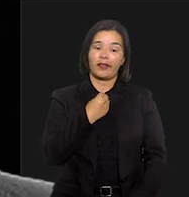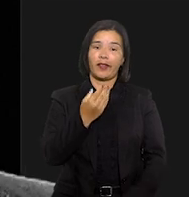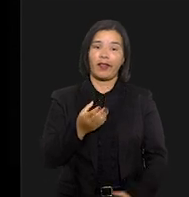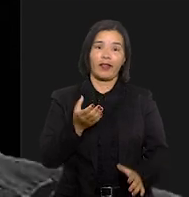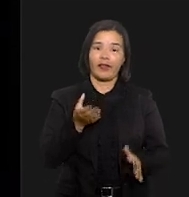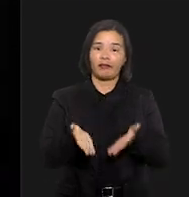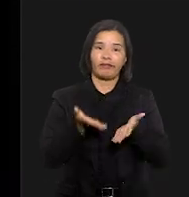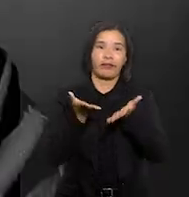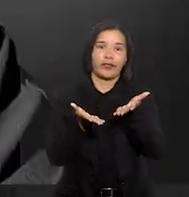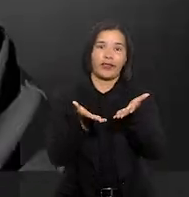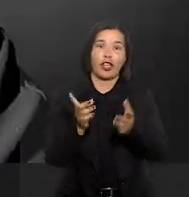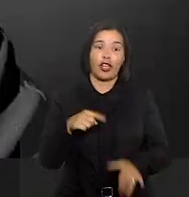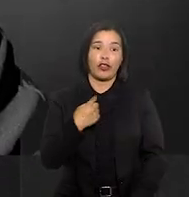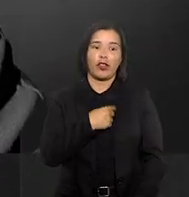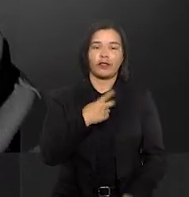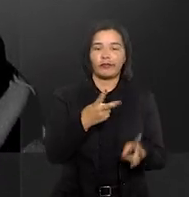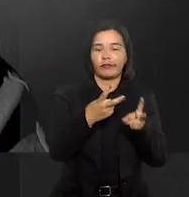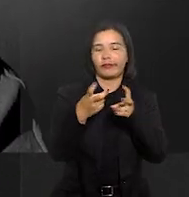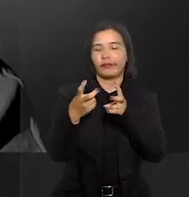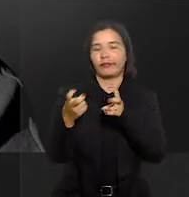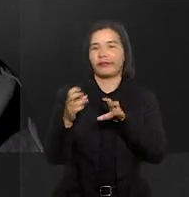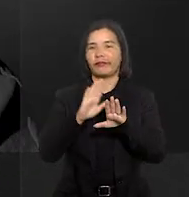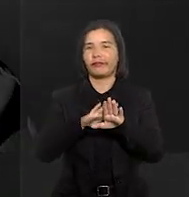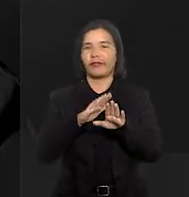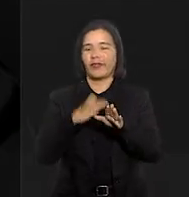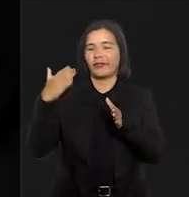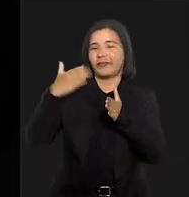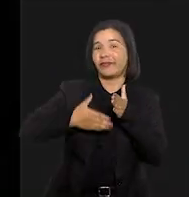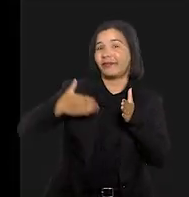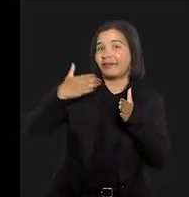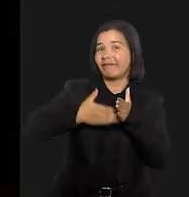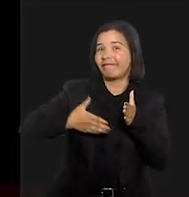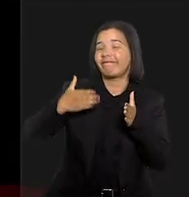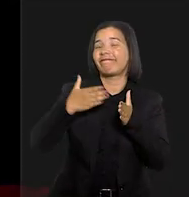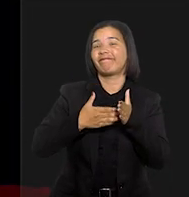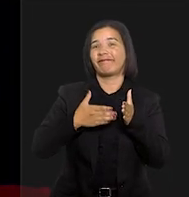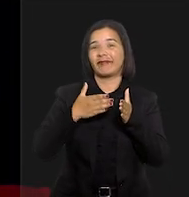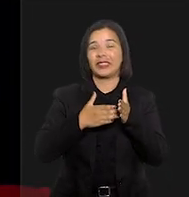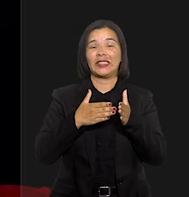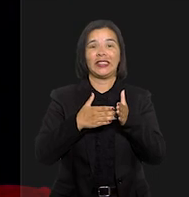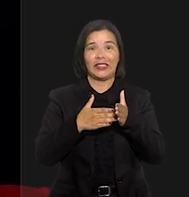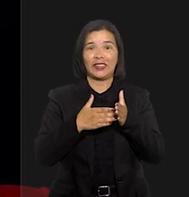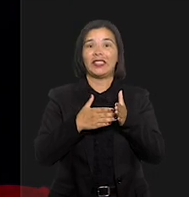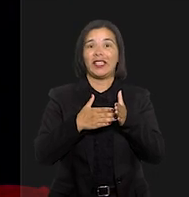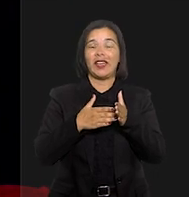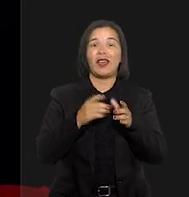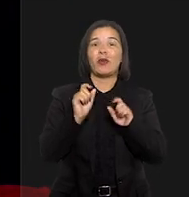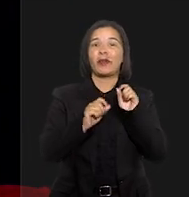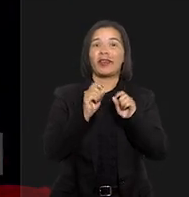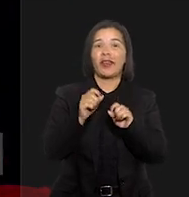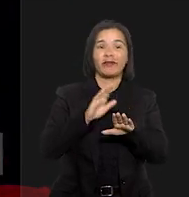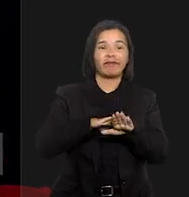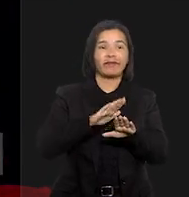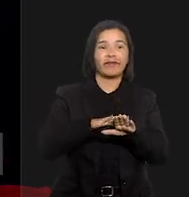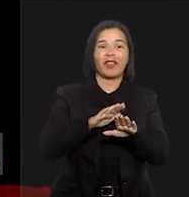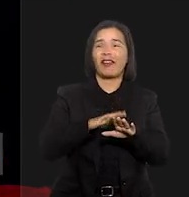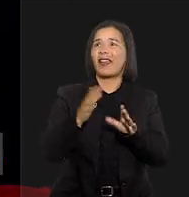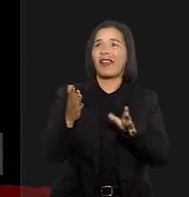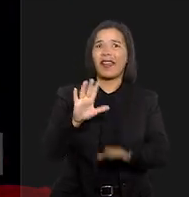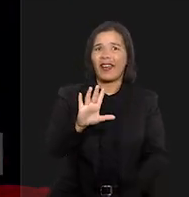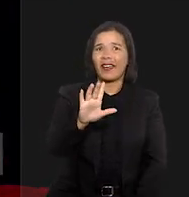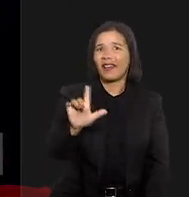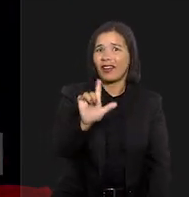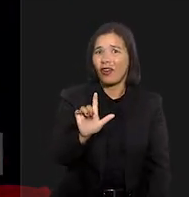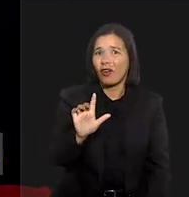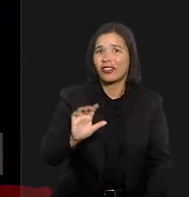tratado dessa forma. A gente percebe que tem hora que a gente esbarra num questionamento, num obstáculo tão